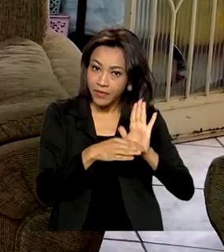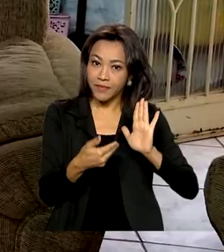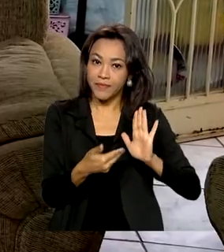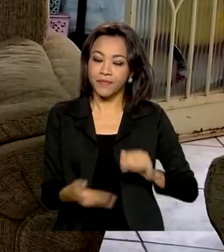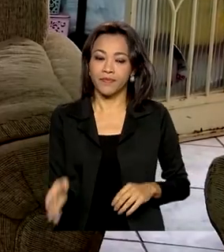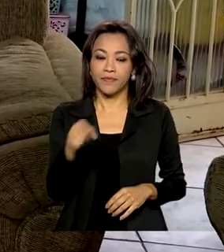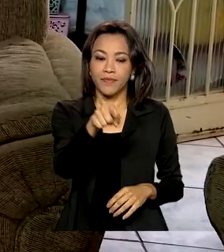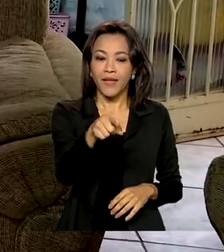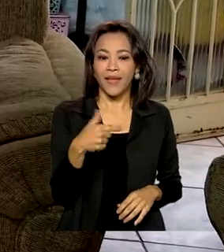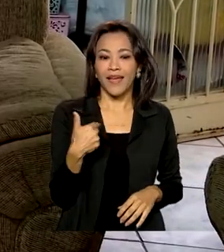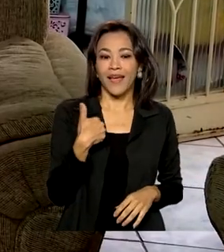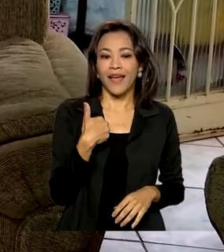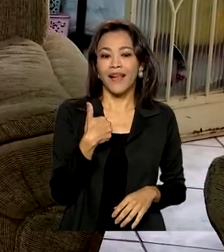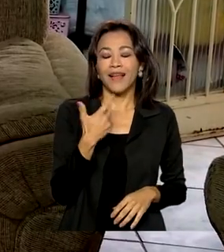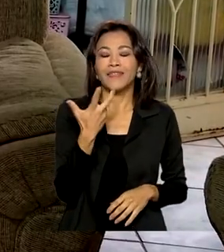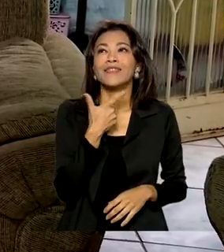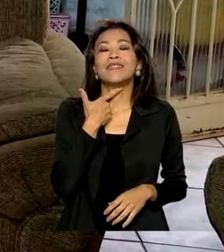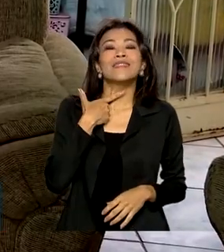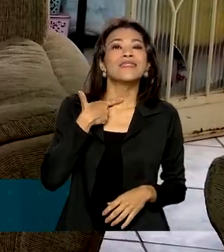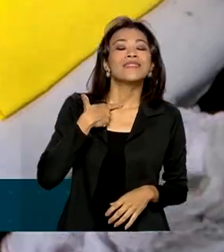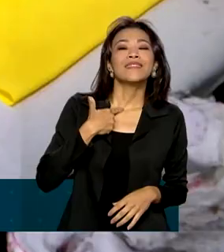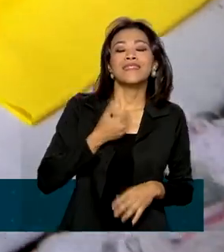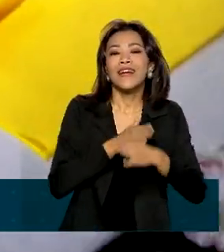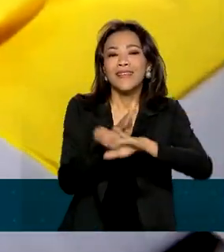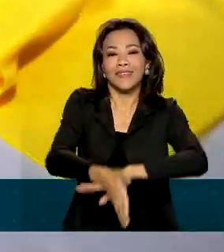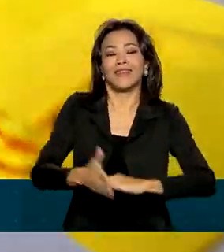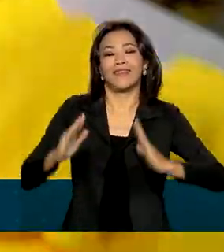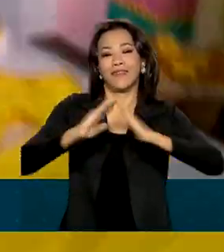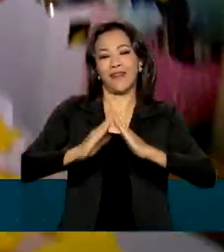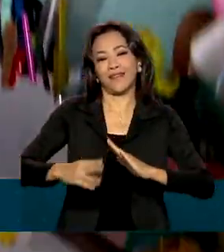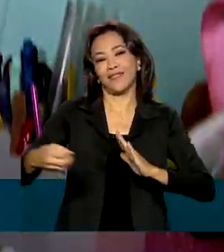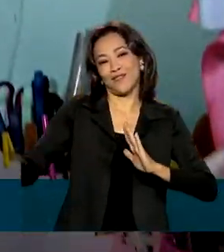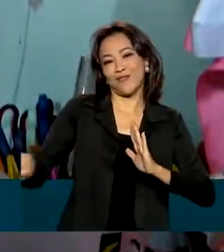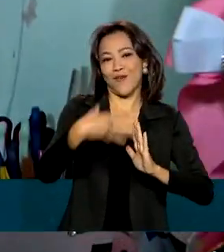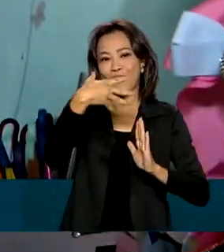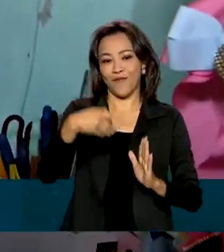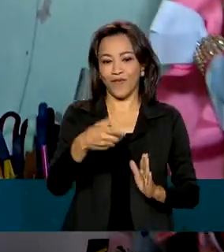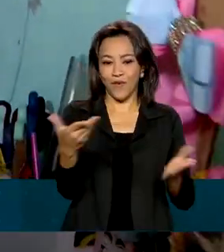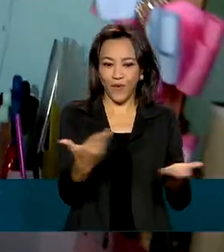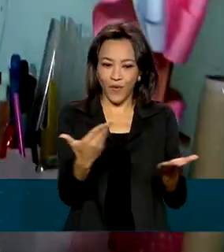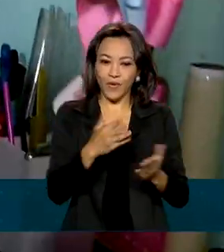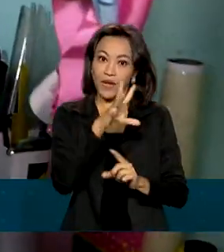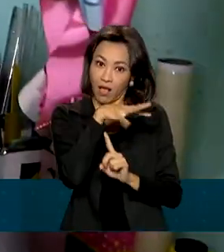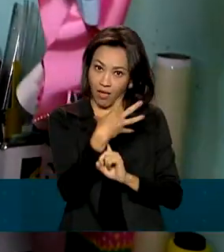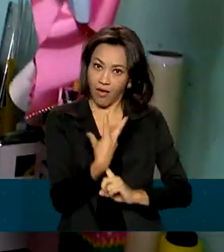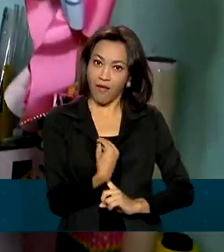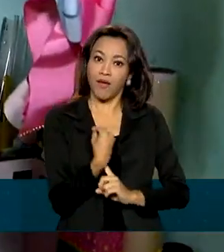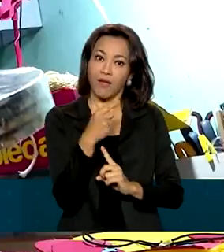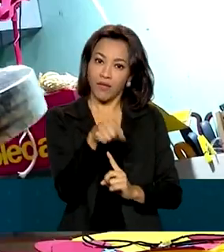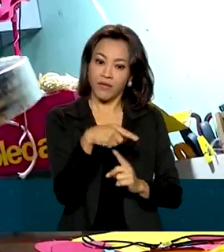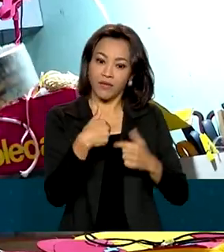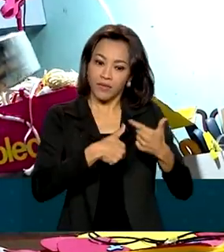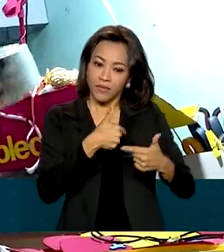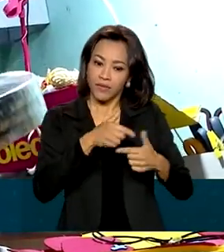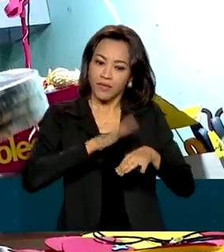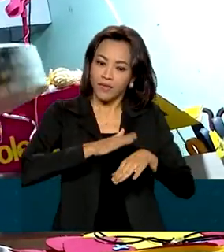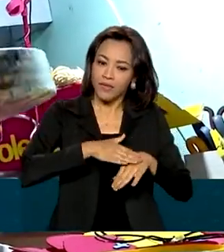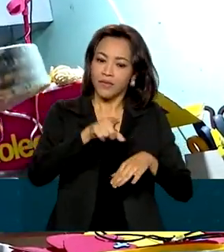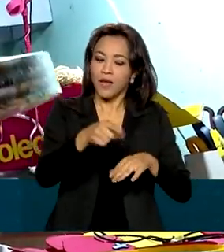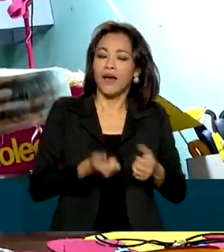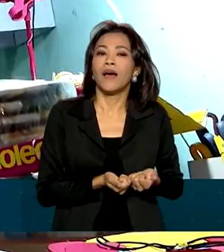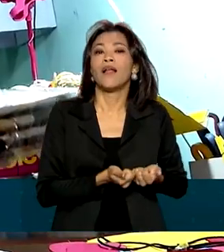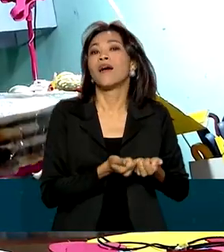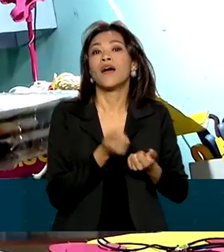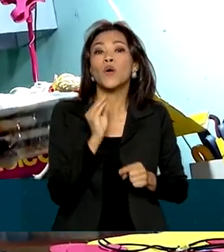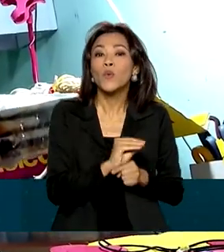Edmar não vê a hora de entrar na casa nova. Hoje, a artesã sustenta a filha Maria Vitória com as peças que cria. Mas já